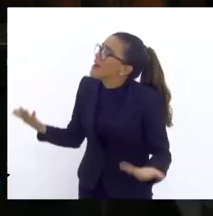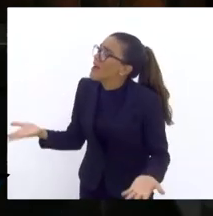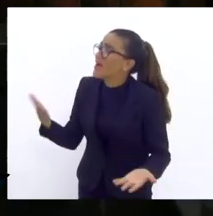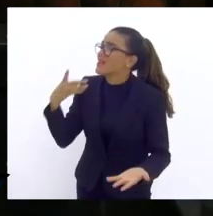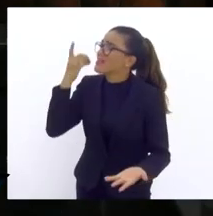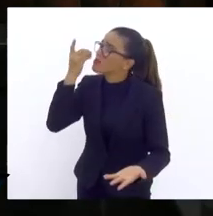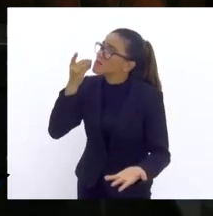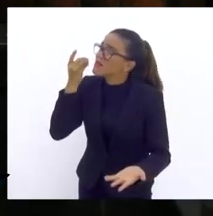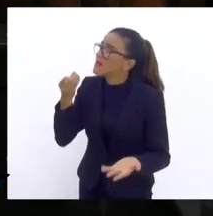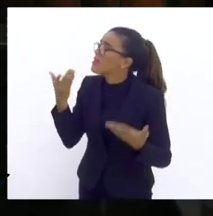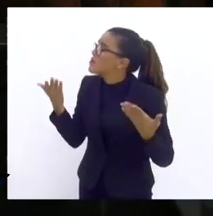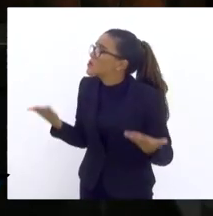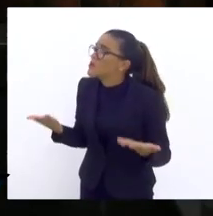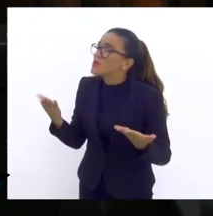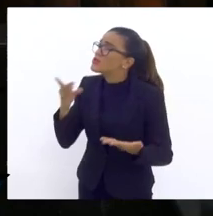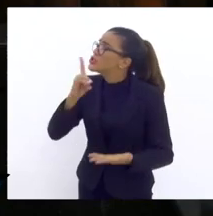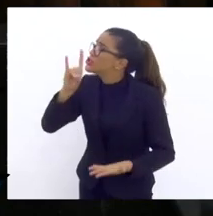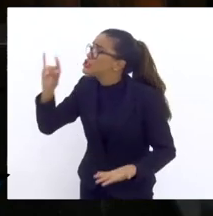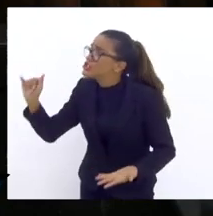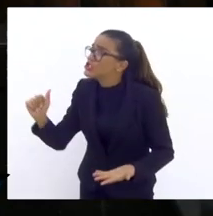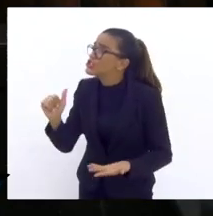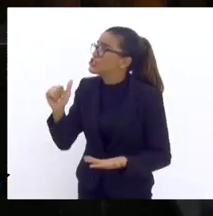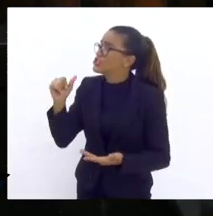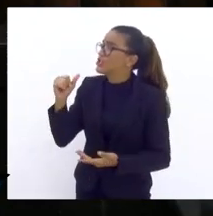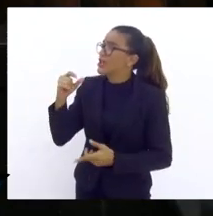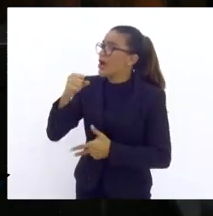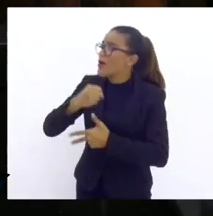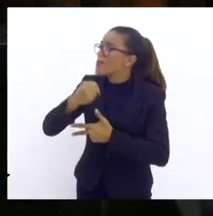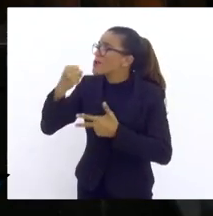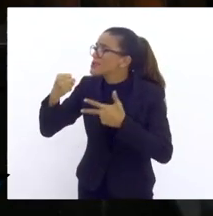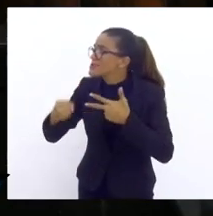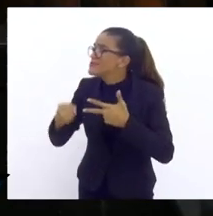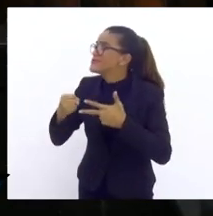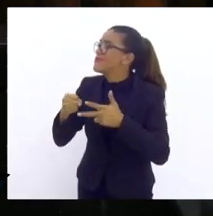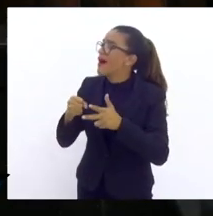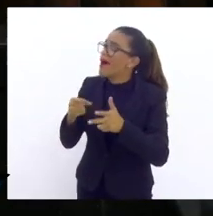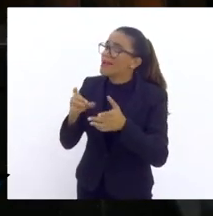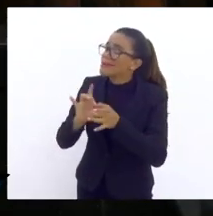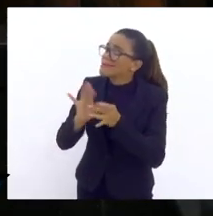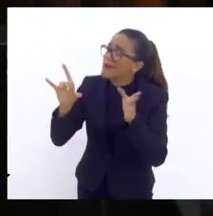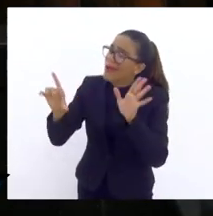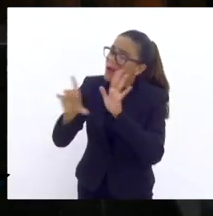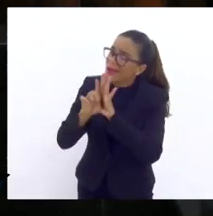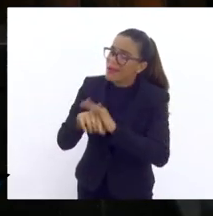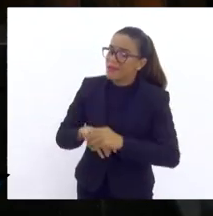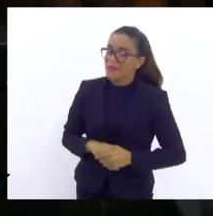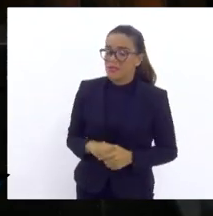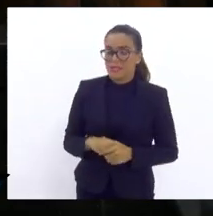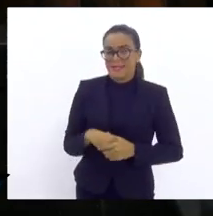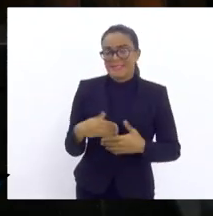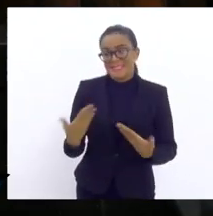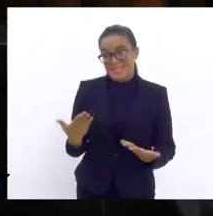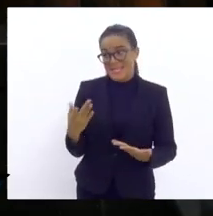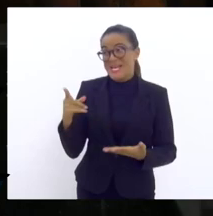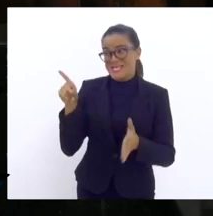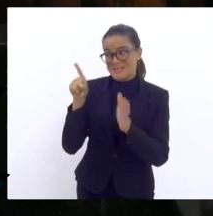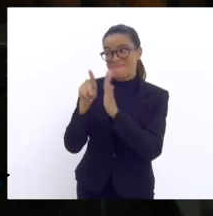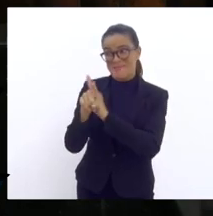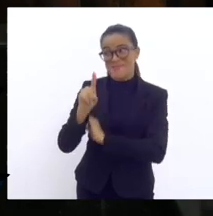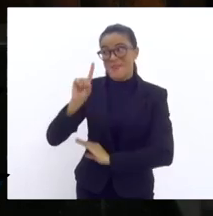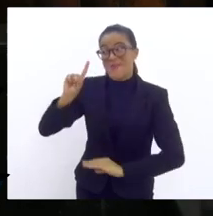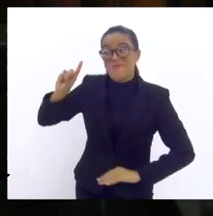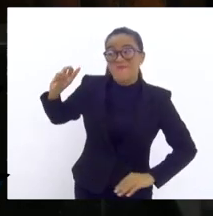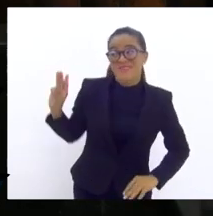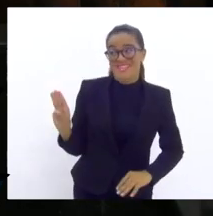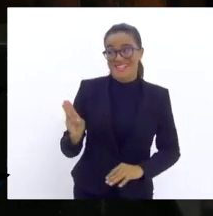poder executivo vai regulamentar a lei? Aí eu tenho que responder, esta é uma pergunta de um milhão de dólares, porque